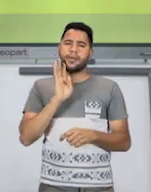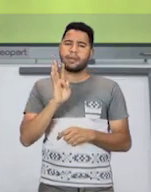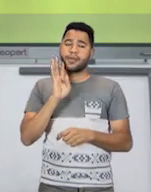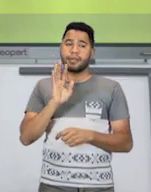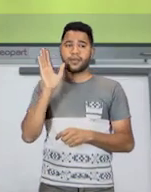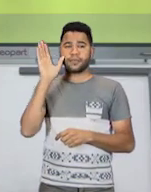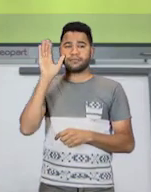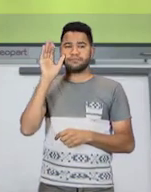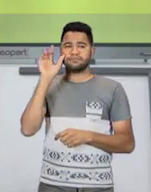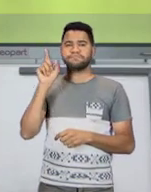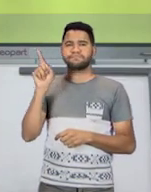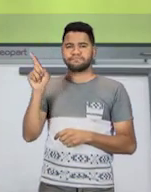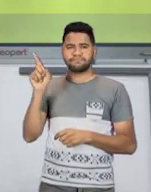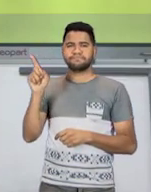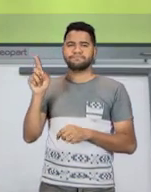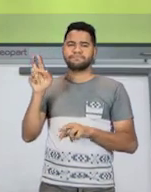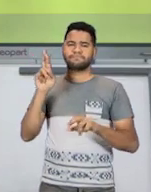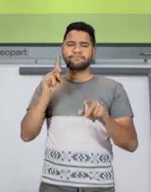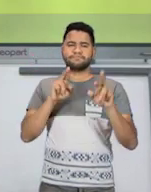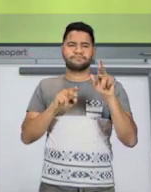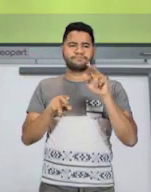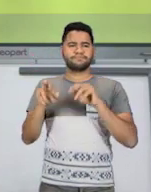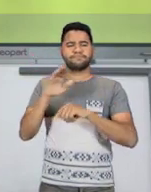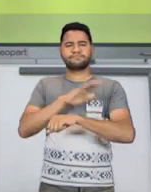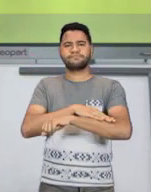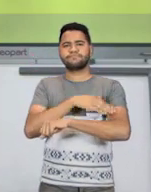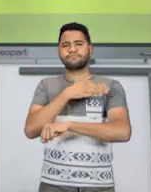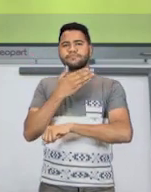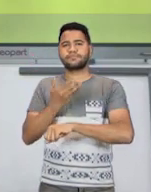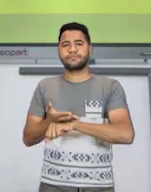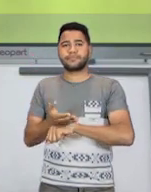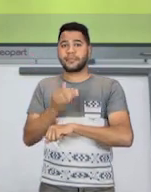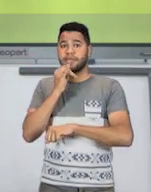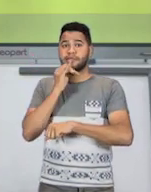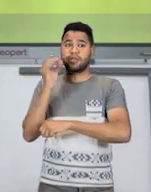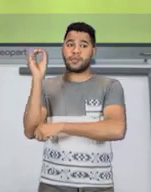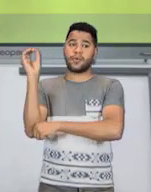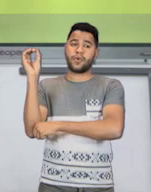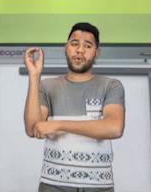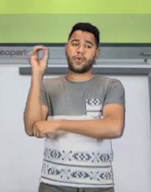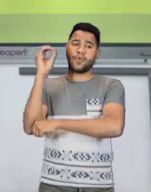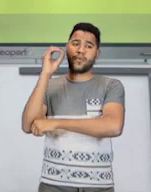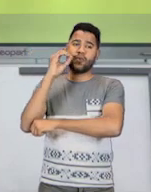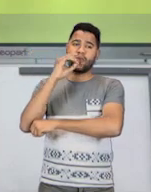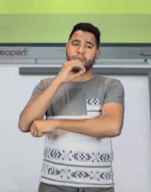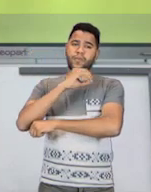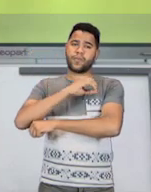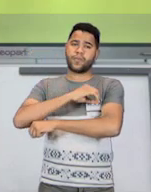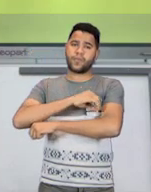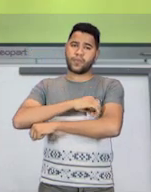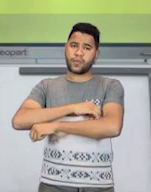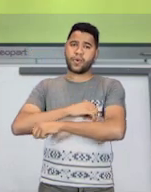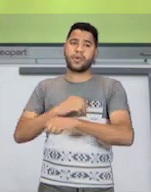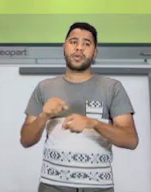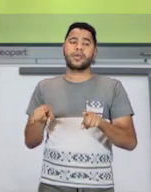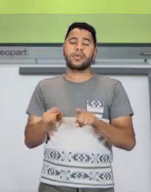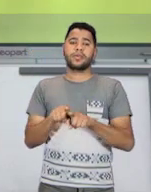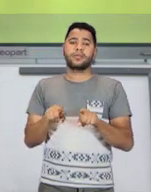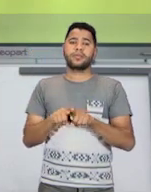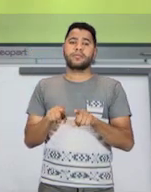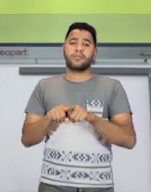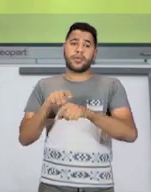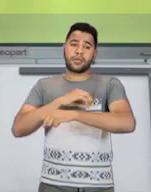Observem aí os momentos diferentes do dia, como o pôr do sol, por exemplo, o nascer do sol, ok?